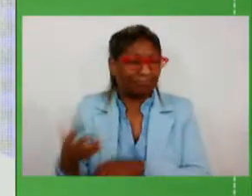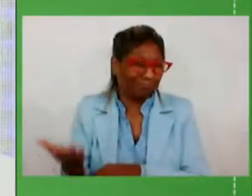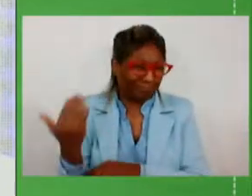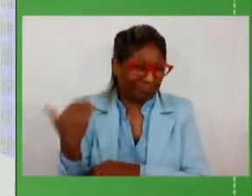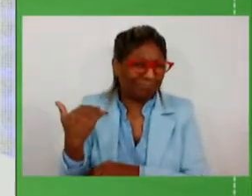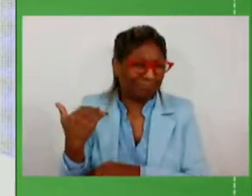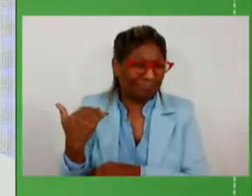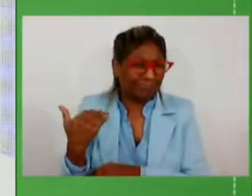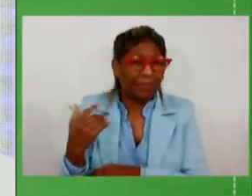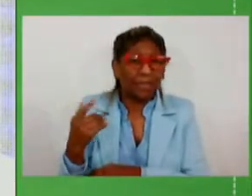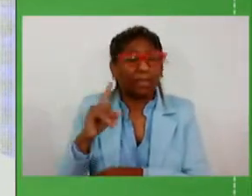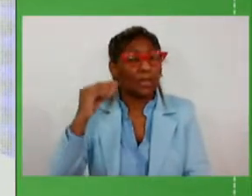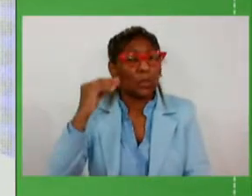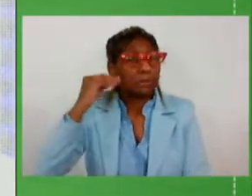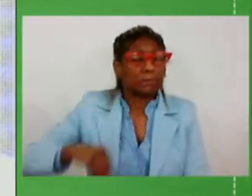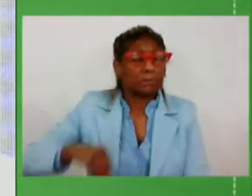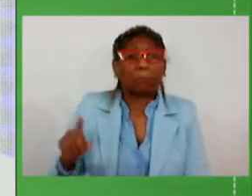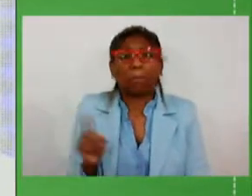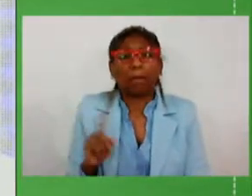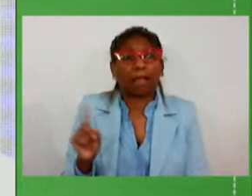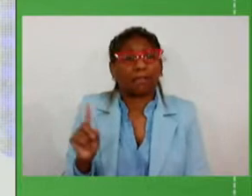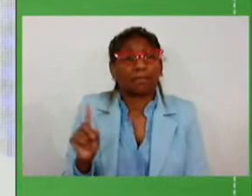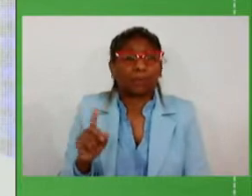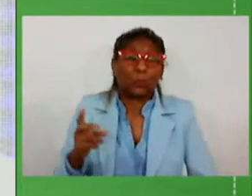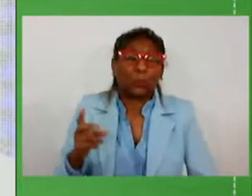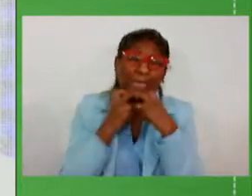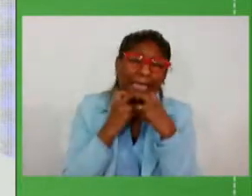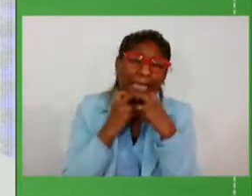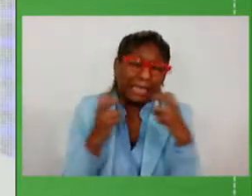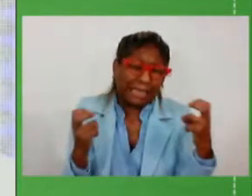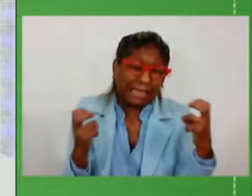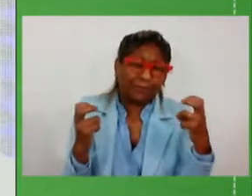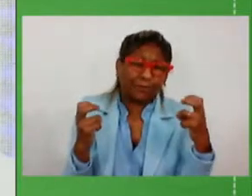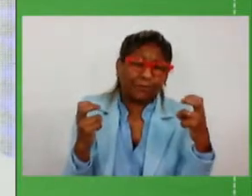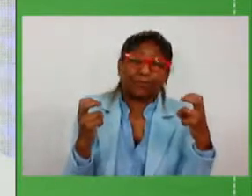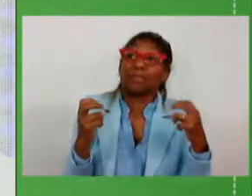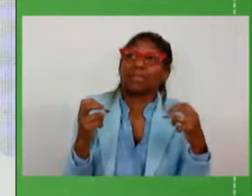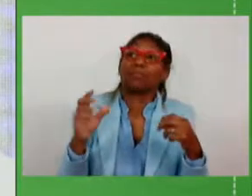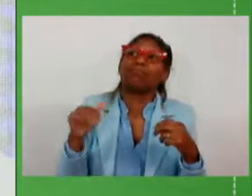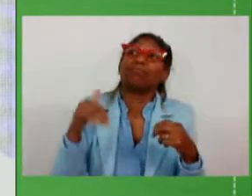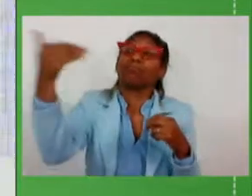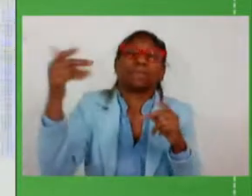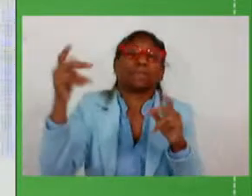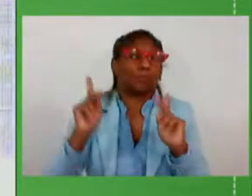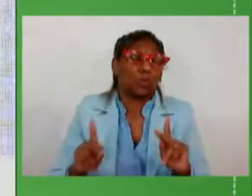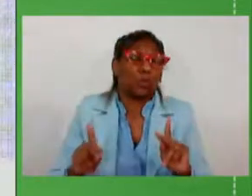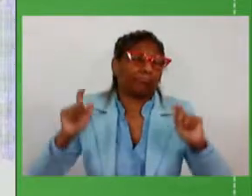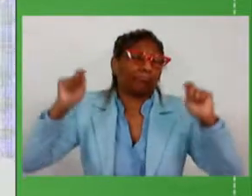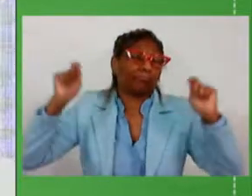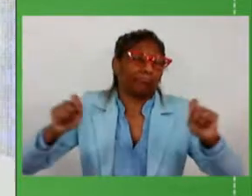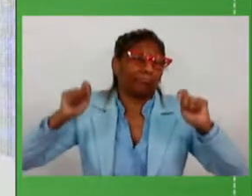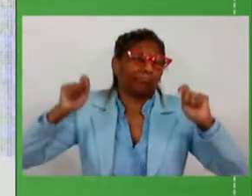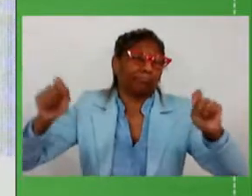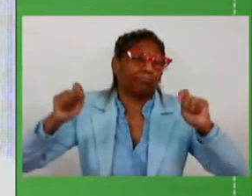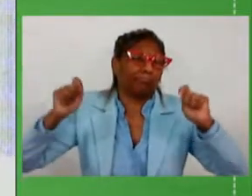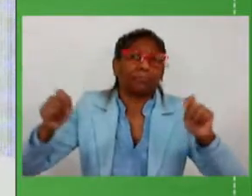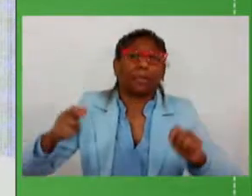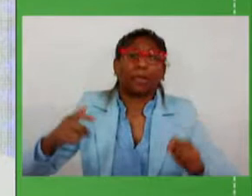não desprezassem o grito daqueles que ali estivessem gritando e se manifestando eu não defendo que se ignore